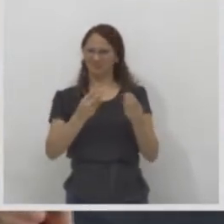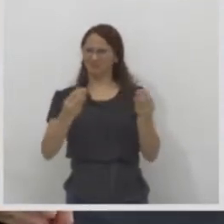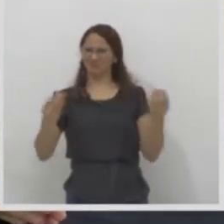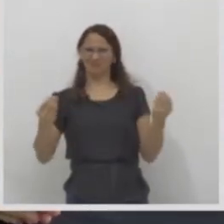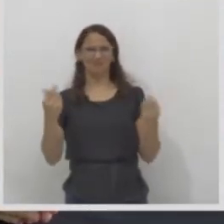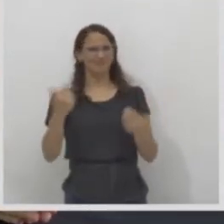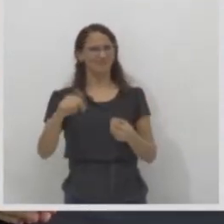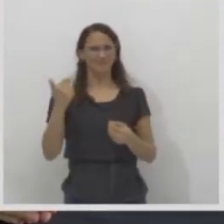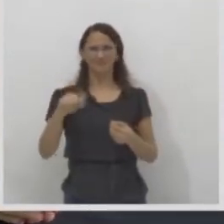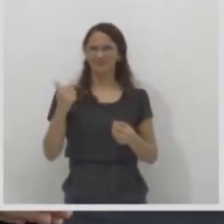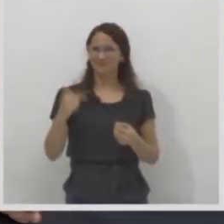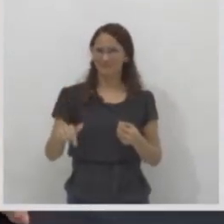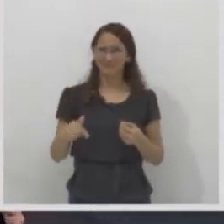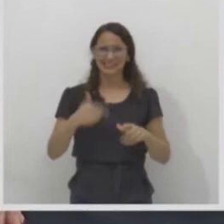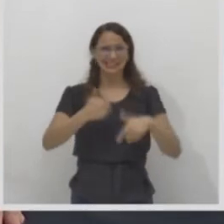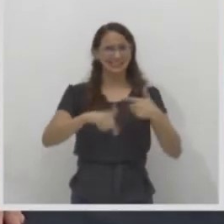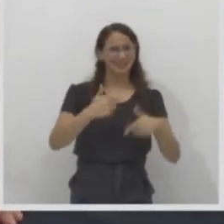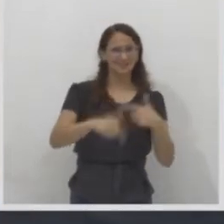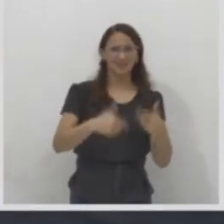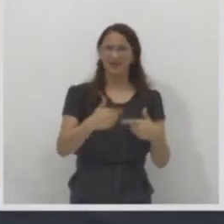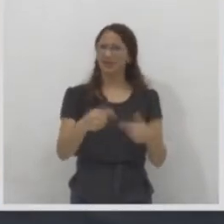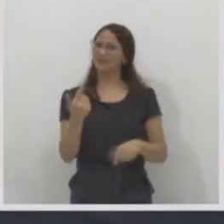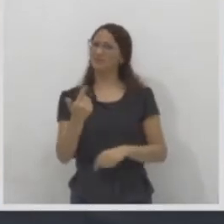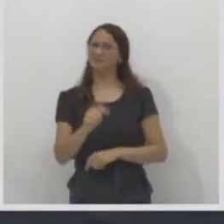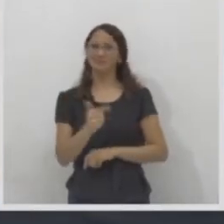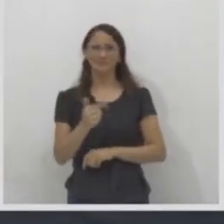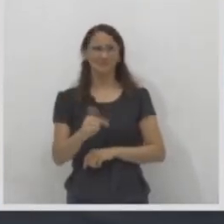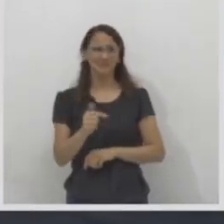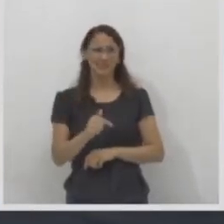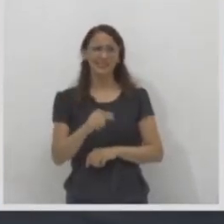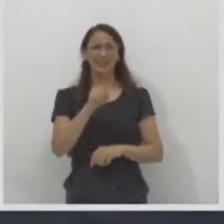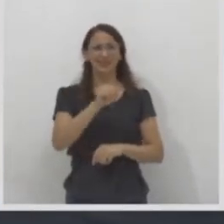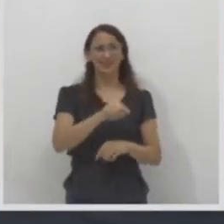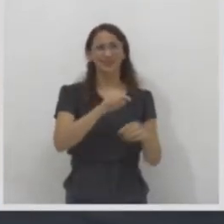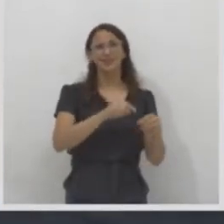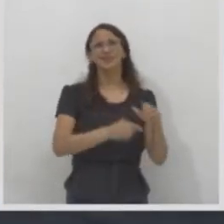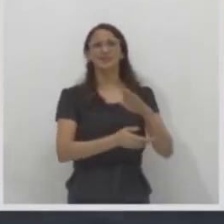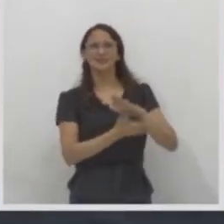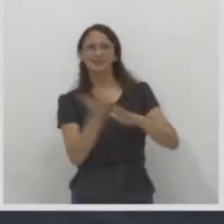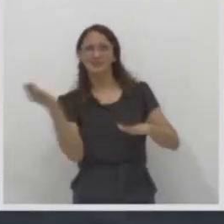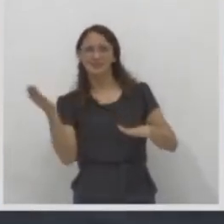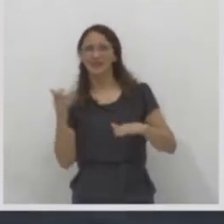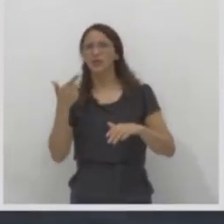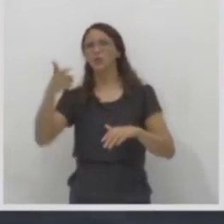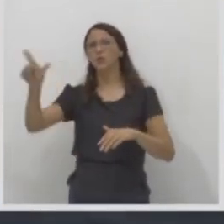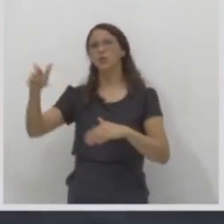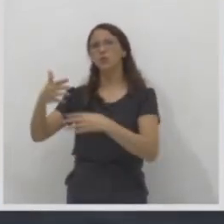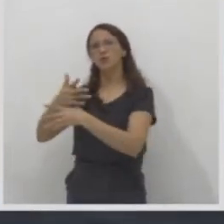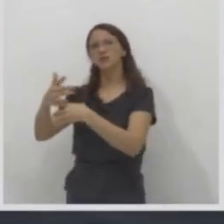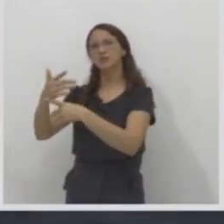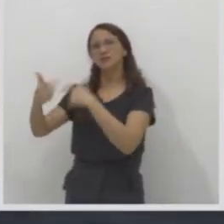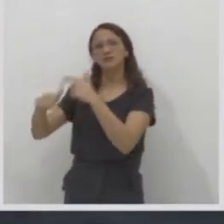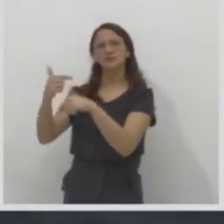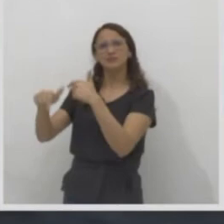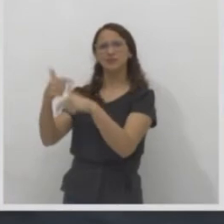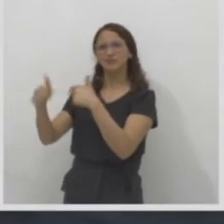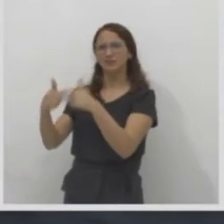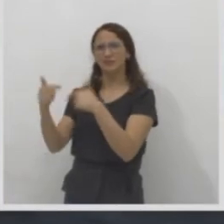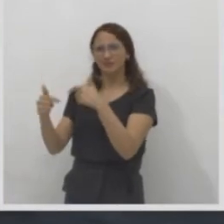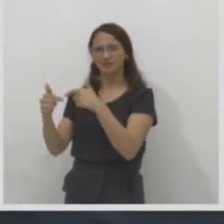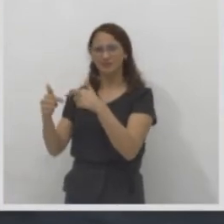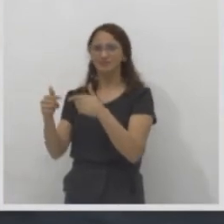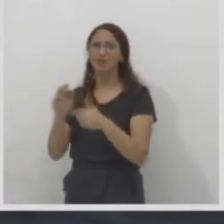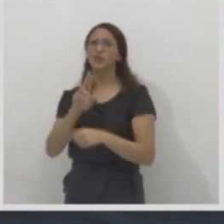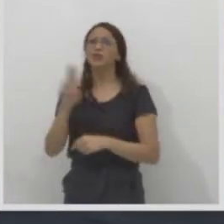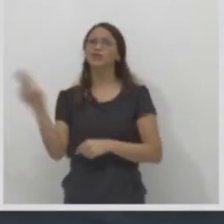outras cidades trabalhar. Inclusive, nós chamamos essas cidades de cidades dormitórios.